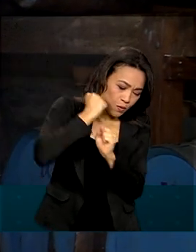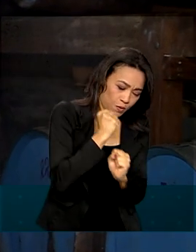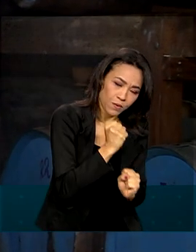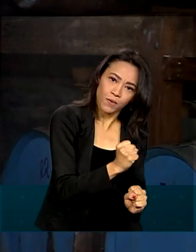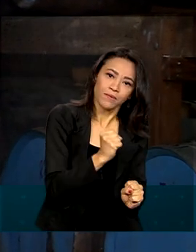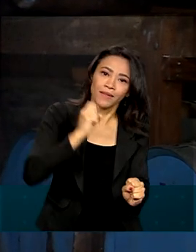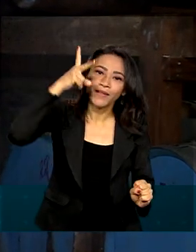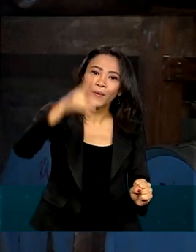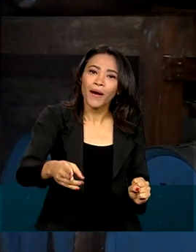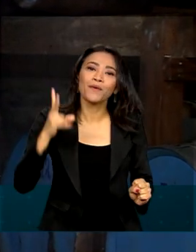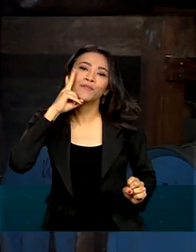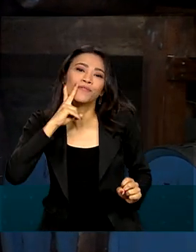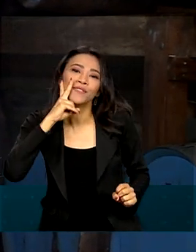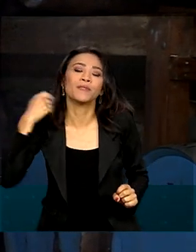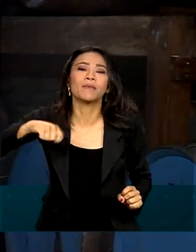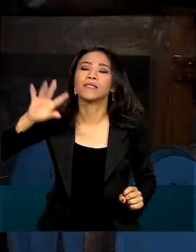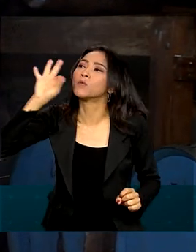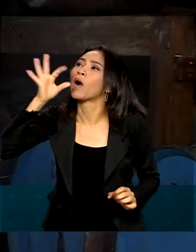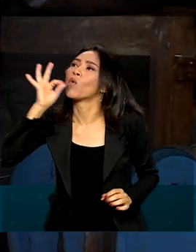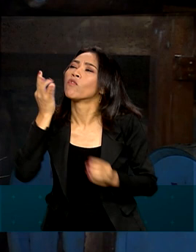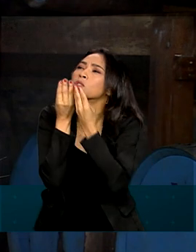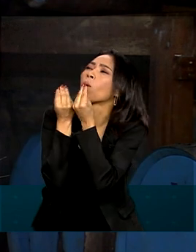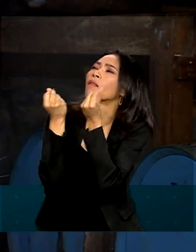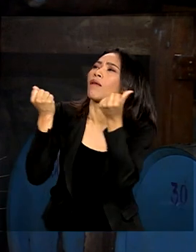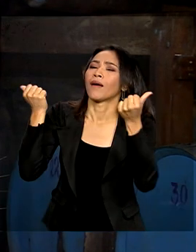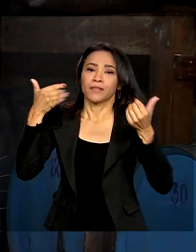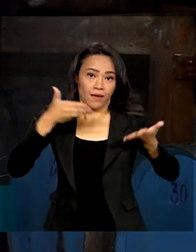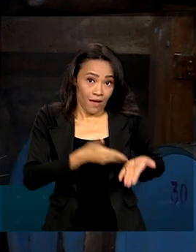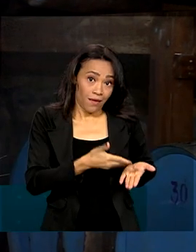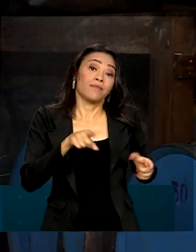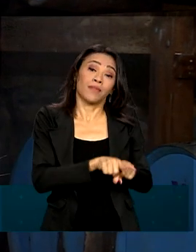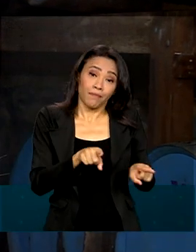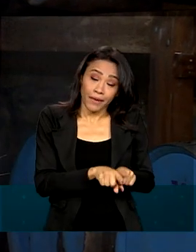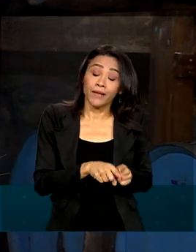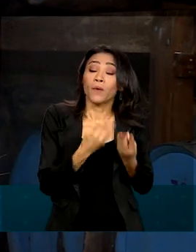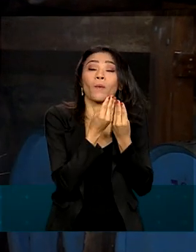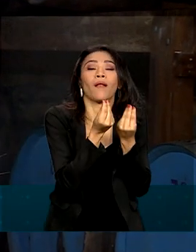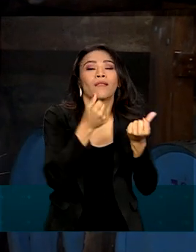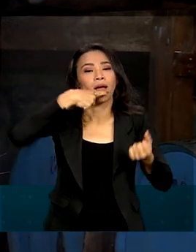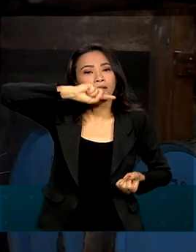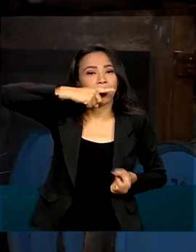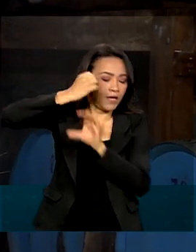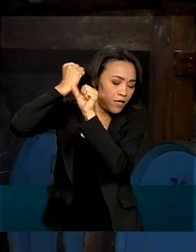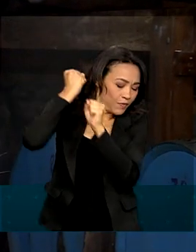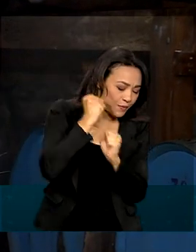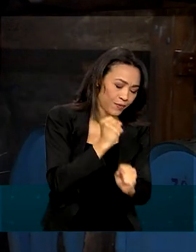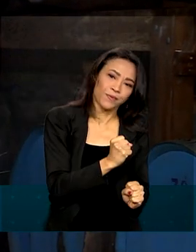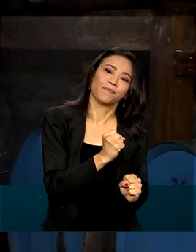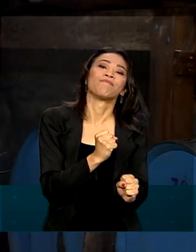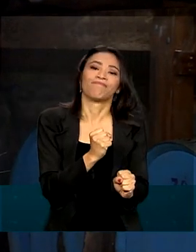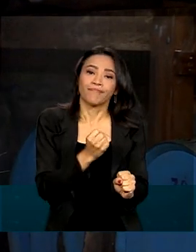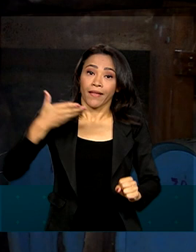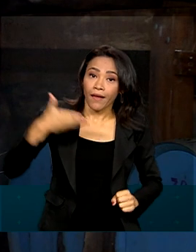produção do vinho, que depende de uma uva de qualidade, a boa caninha depende de uma cana-de-açúcar de qualidade. Há